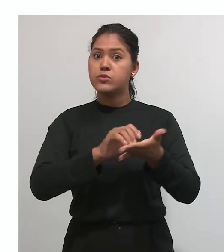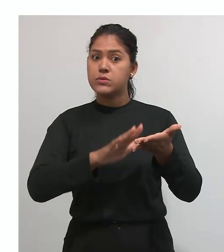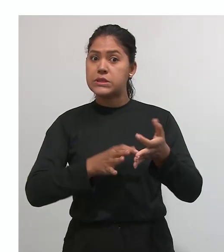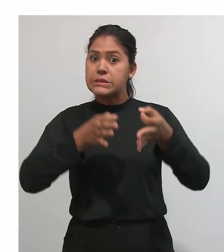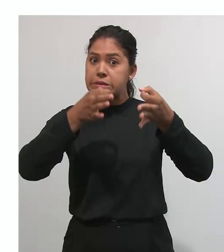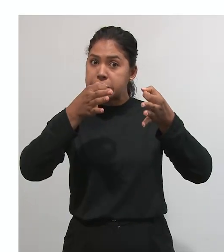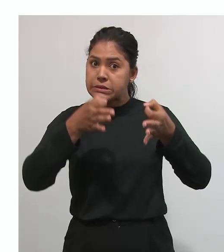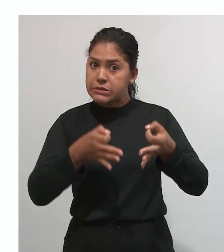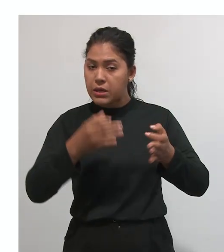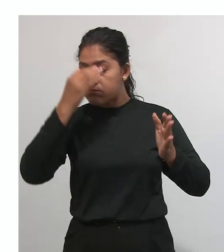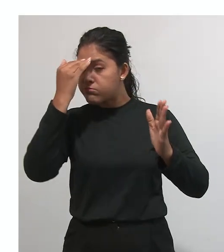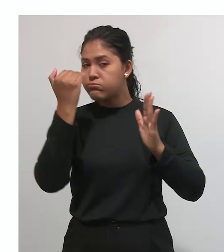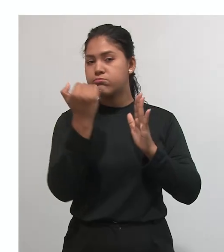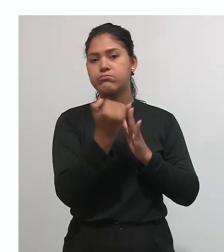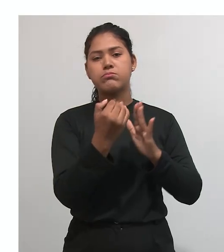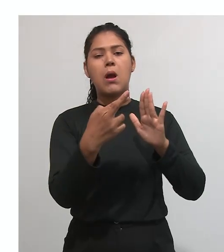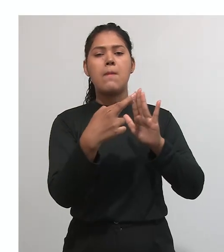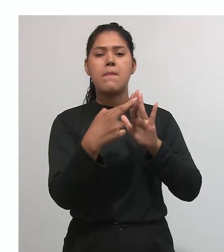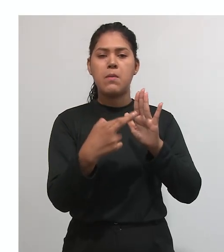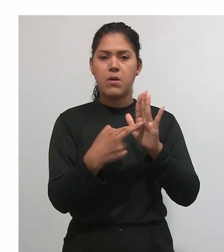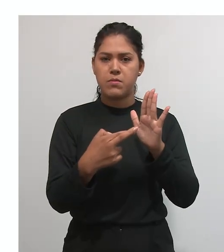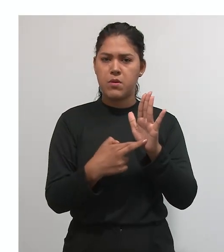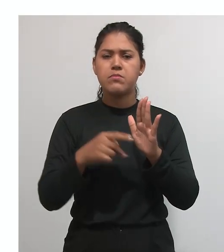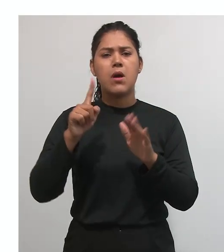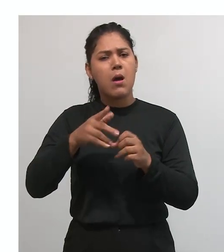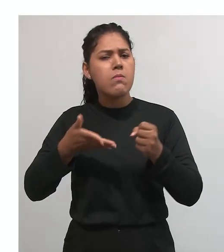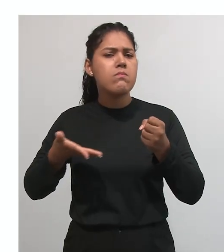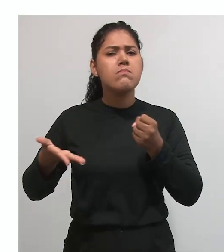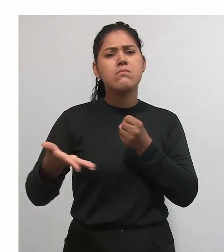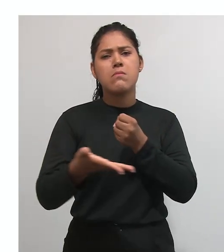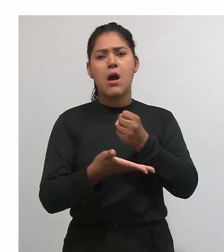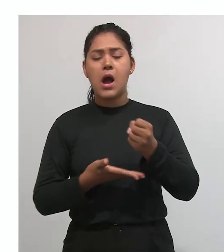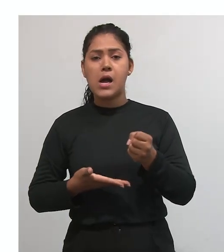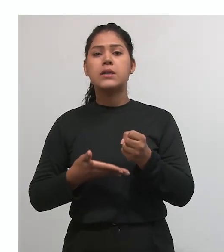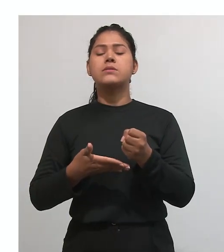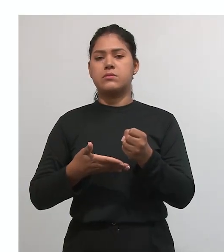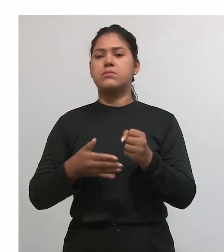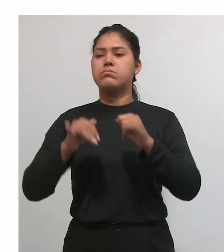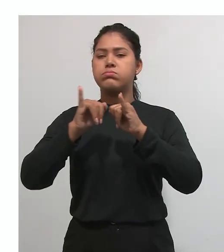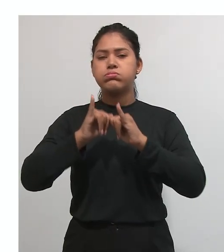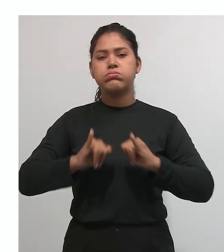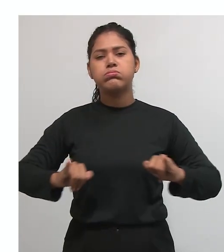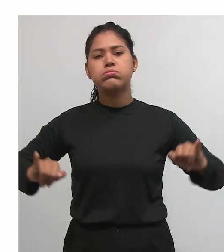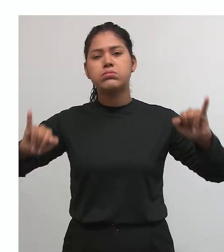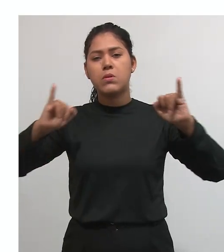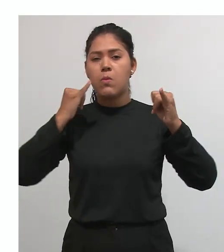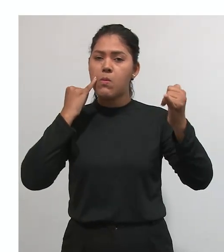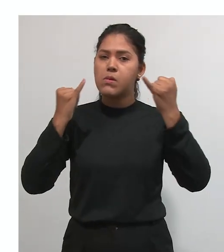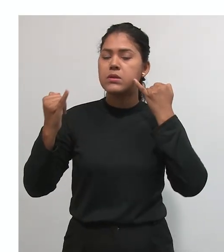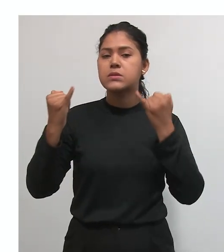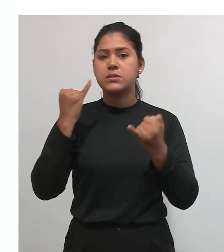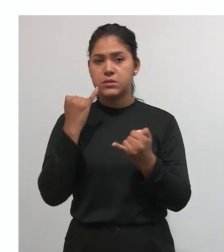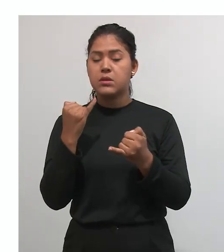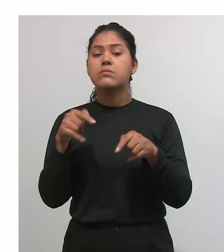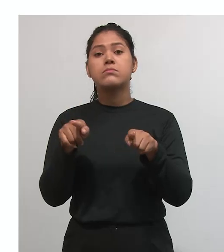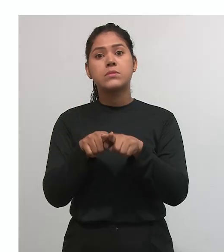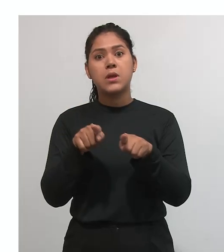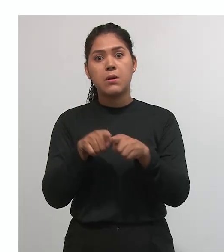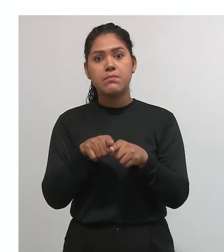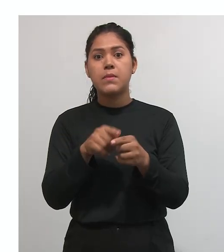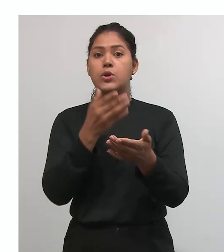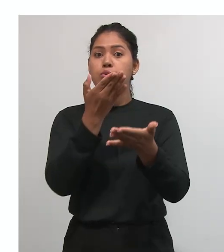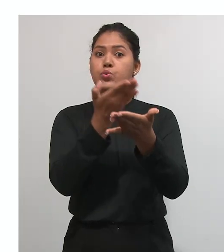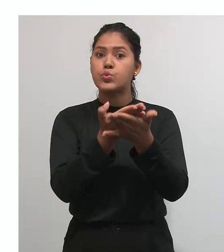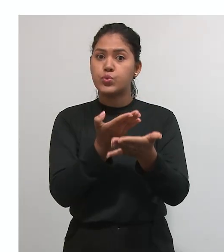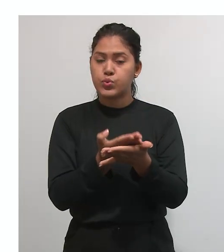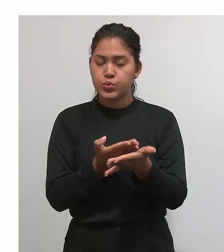normas rigorosas, são fundamentais para a validação e a replicação de estudos. Além disso, a clareza